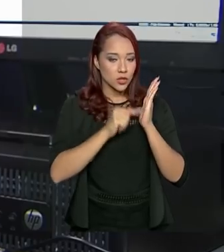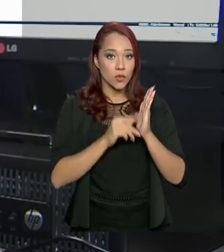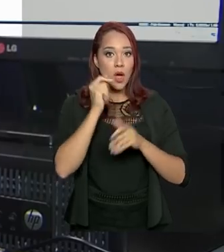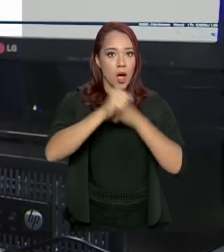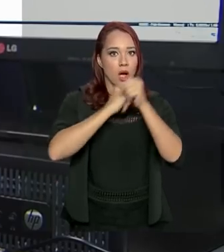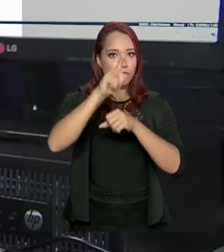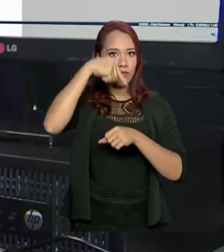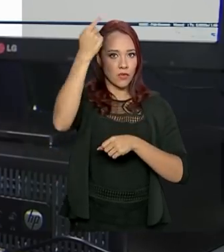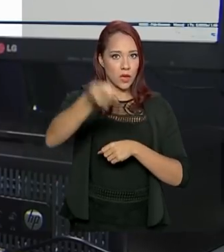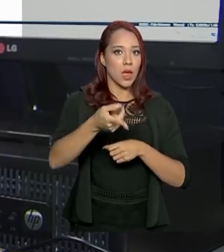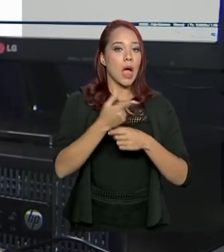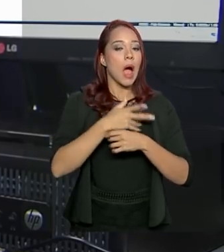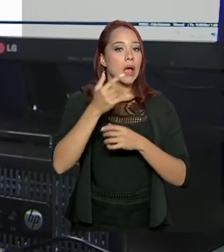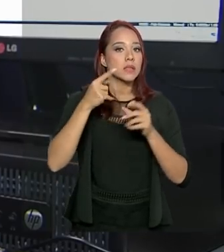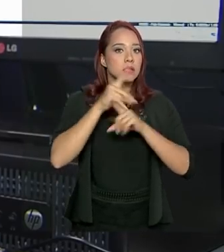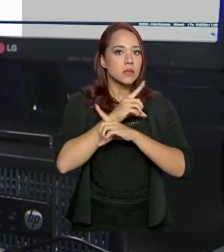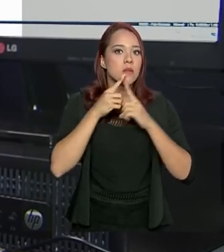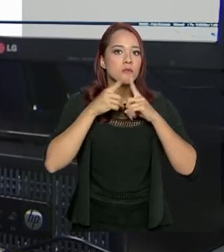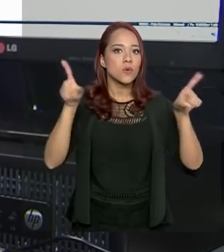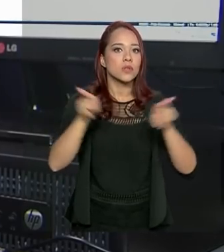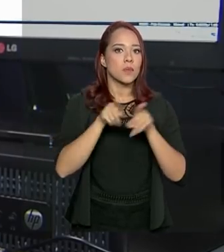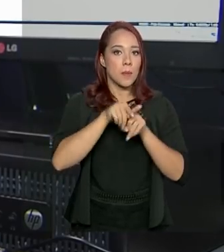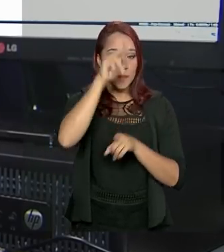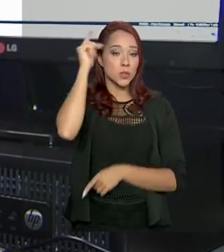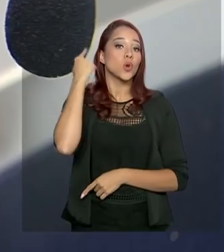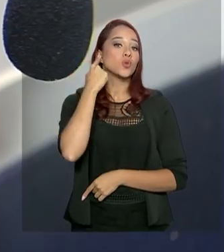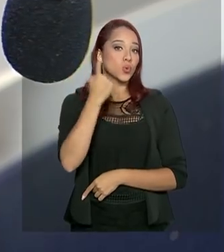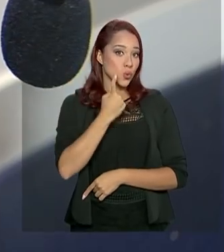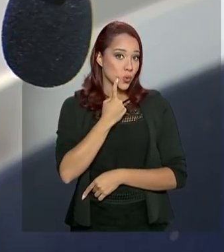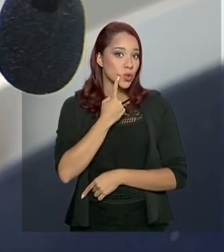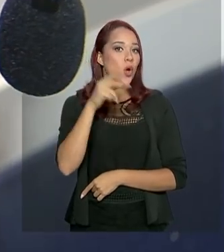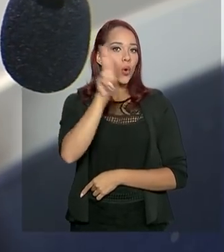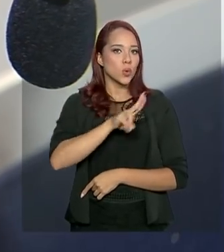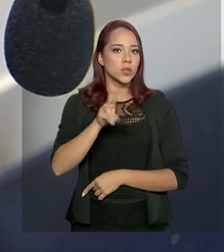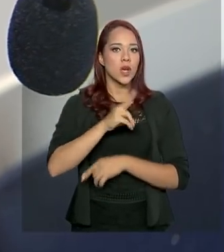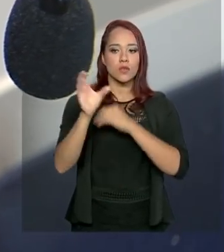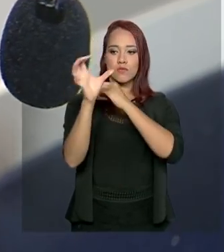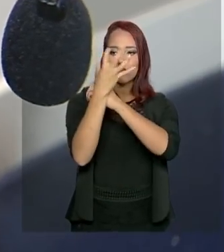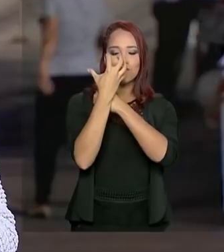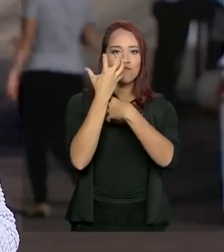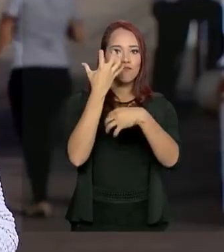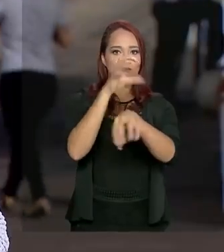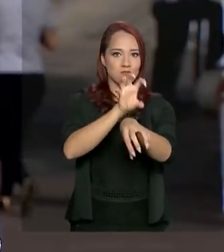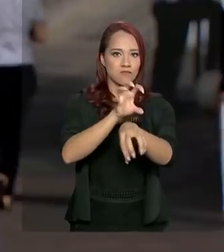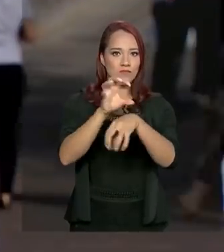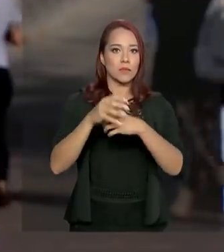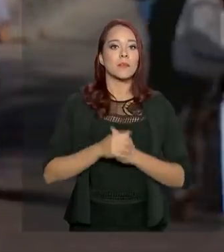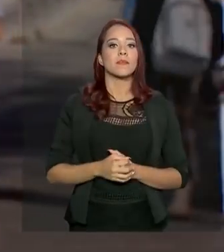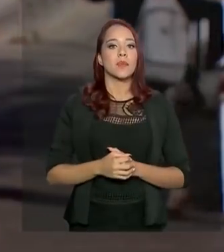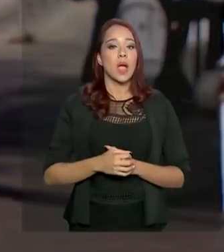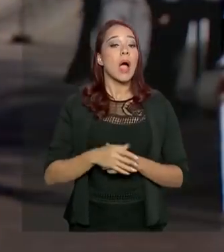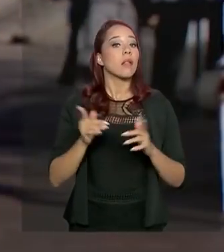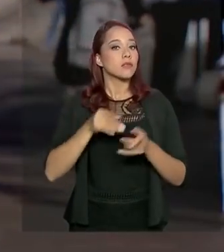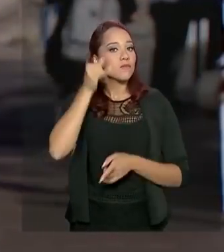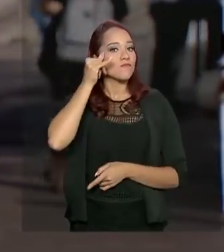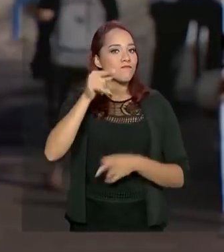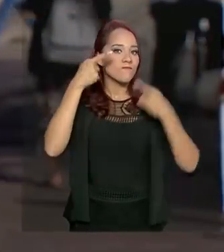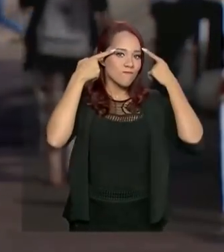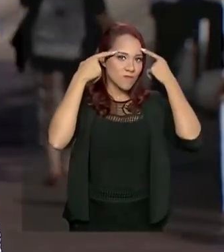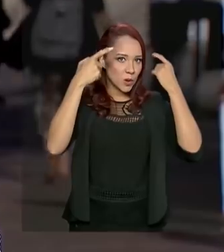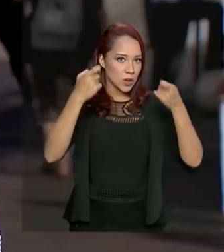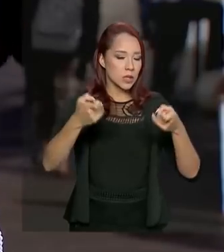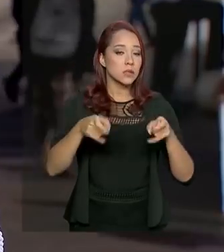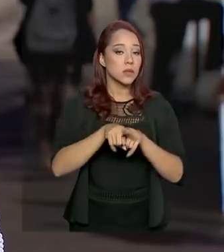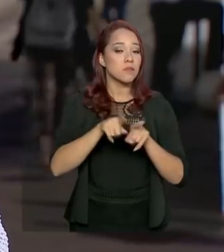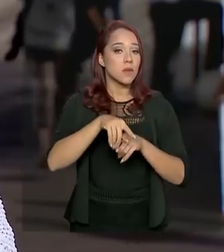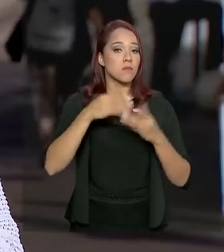que vem, as denúncias também poderão ser feitas por pessoas surdas, por meio de videochamadas. Além de coibir a violência, o Ministério da